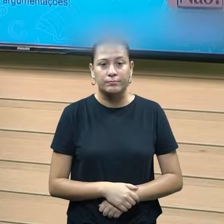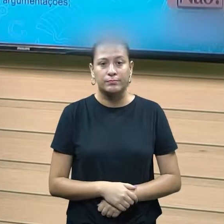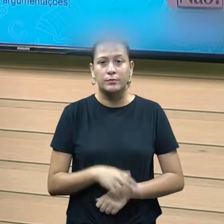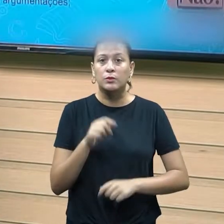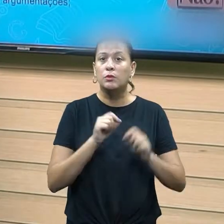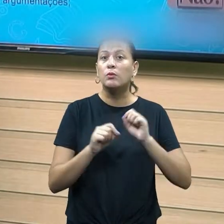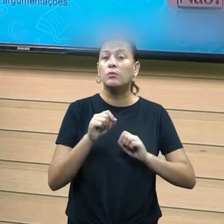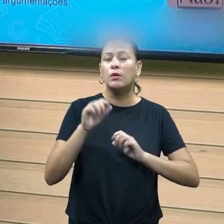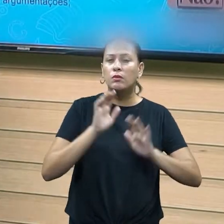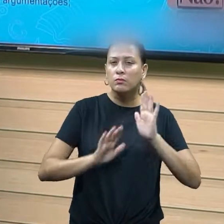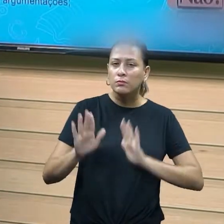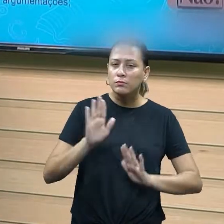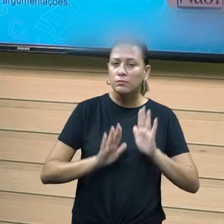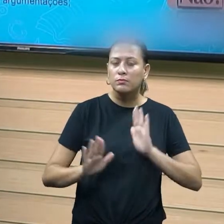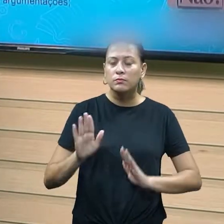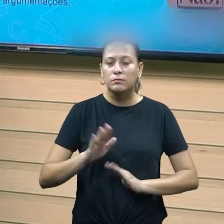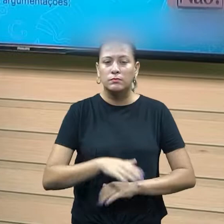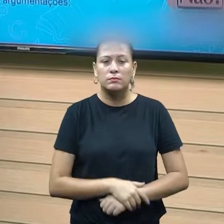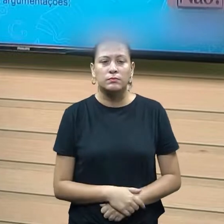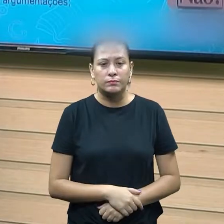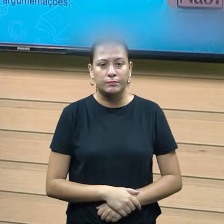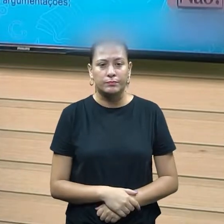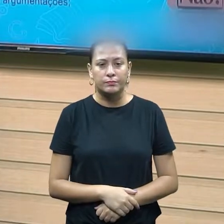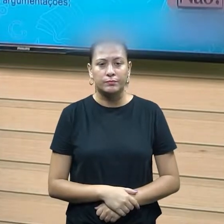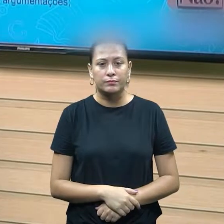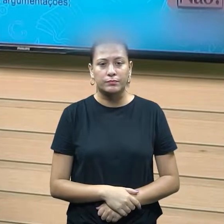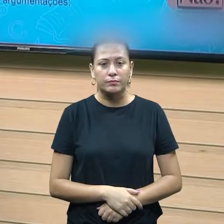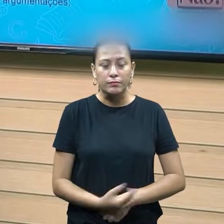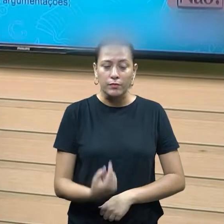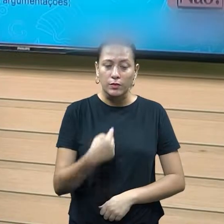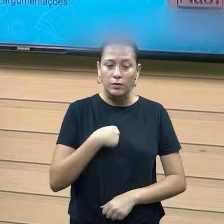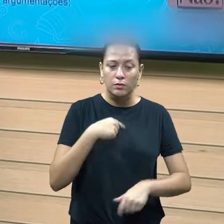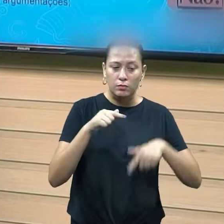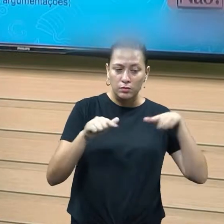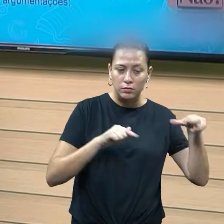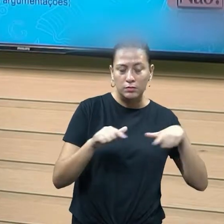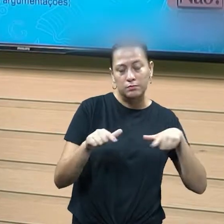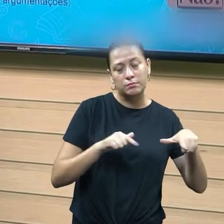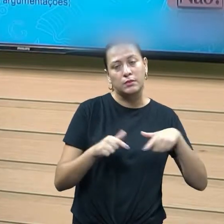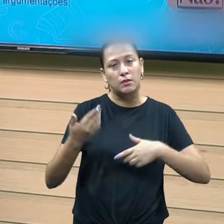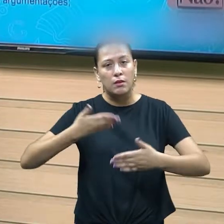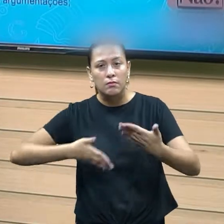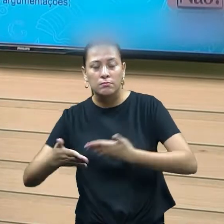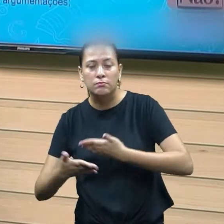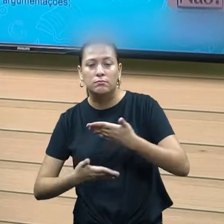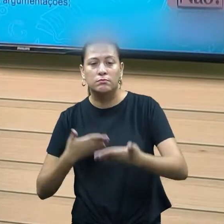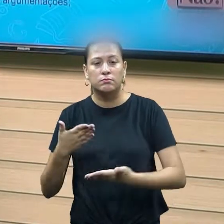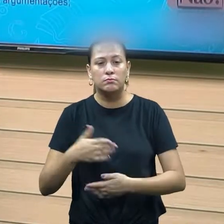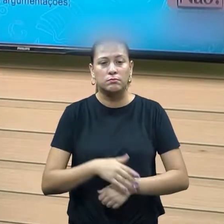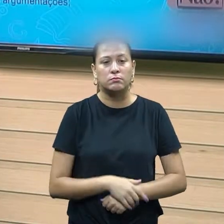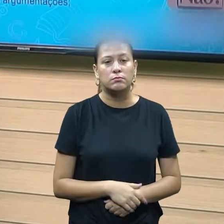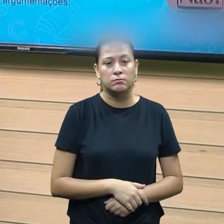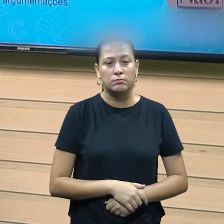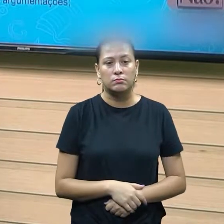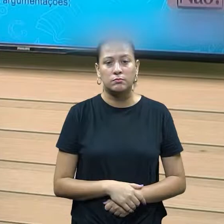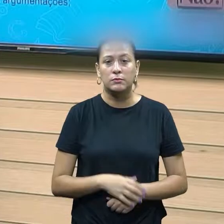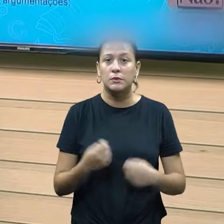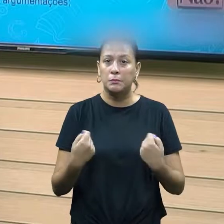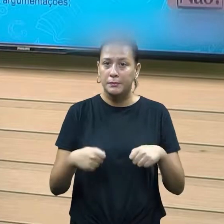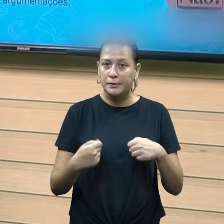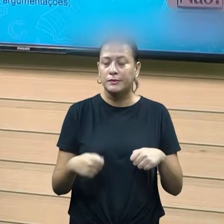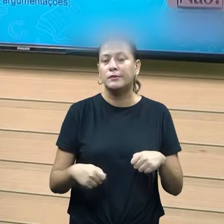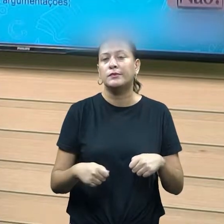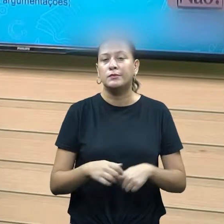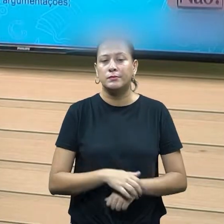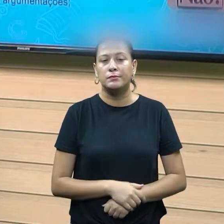cuidado com aquilo que eu estou trabalhando e com aquilo que eu estou me envolvendo, né. Eu tenho que ser respaldado para que